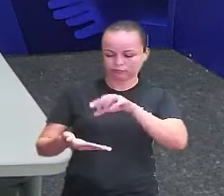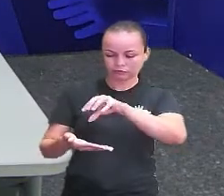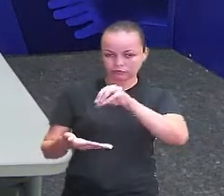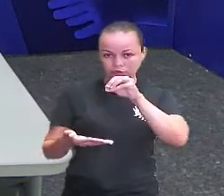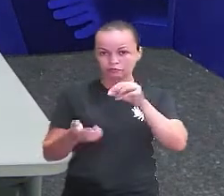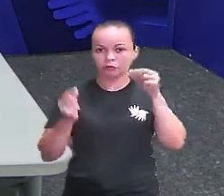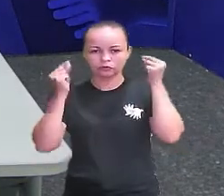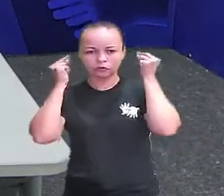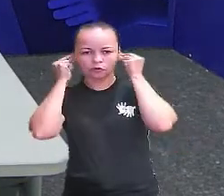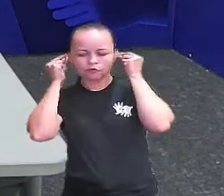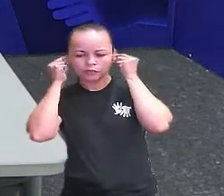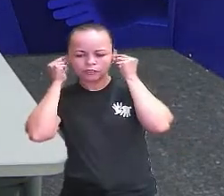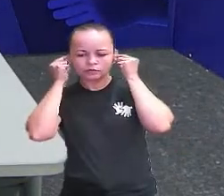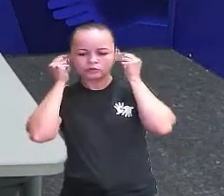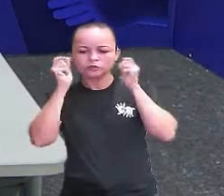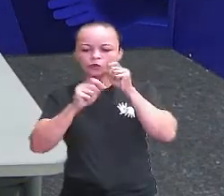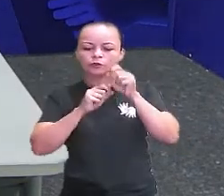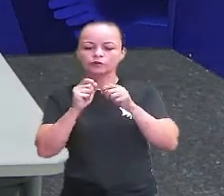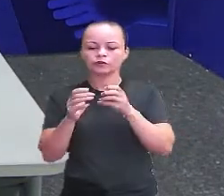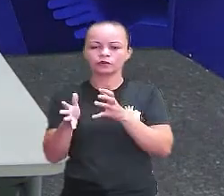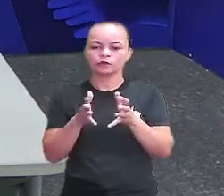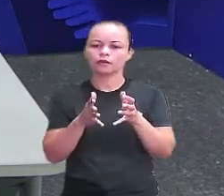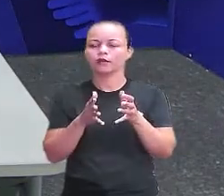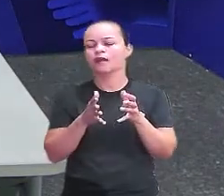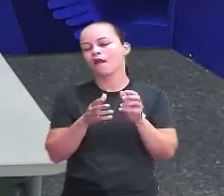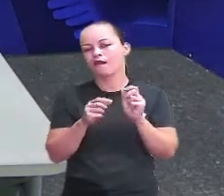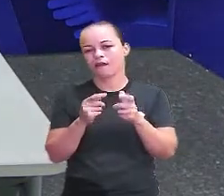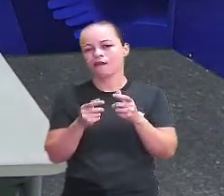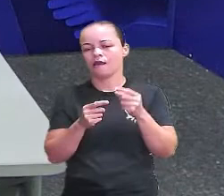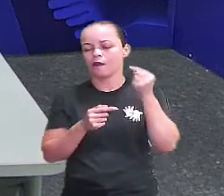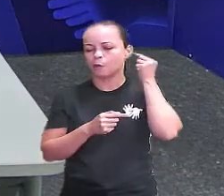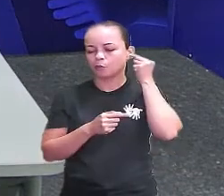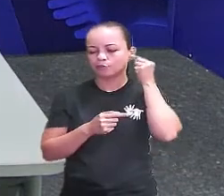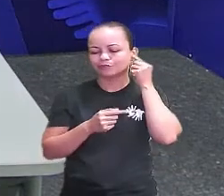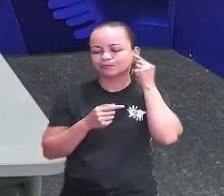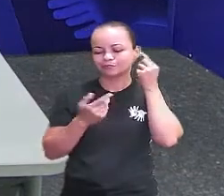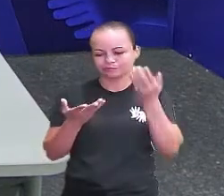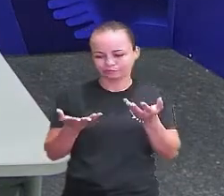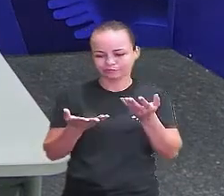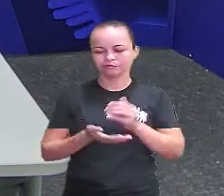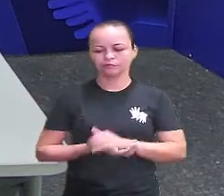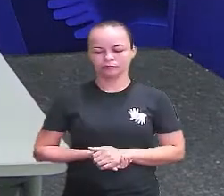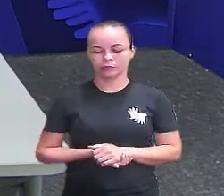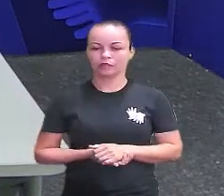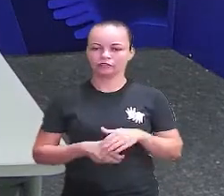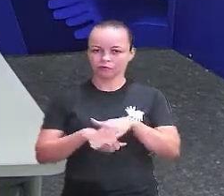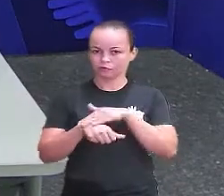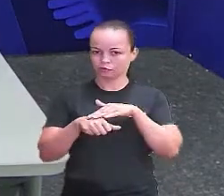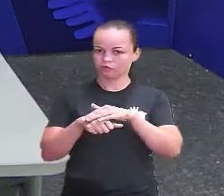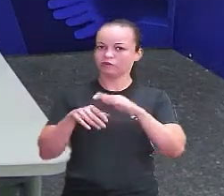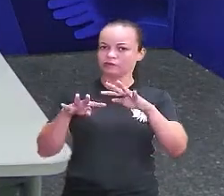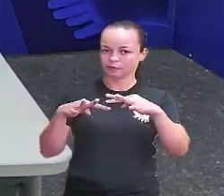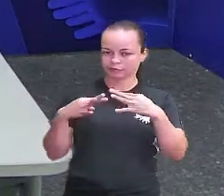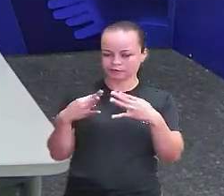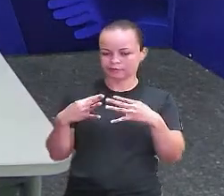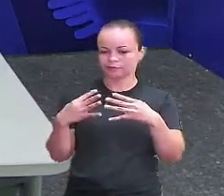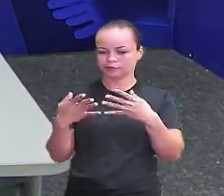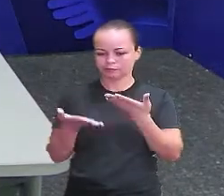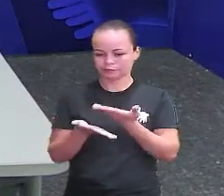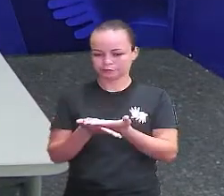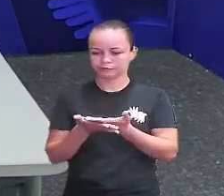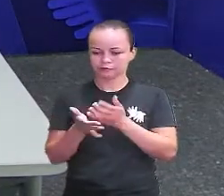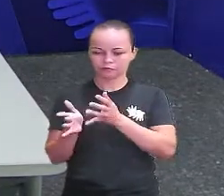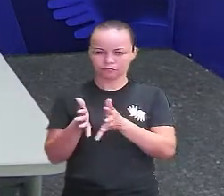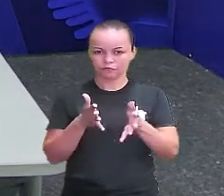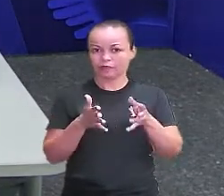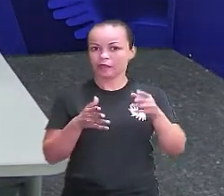sobre a audição. Vamos prestar bastante atenção nela, né? Que a gente vai conversar bastante sobre o fone também, tá bom? Bora